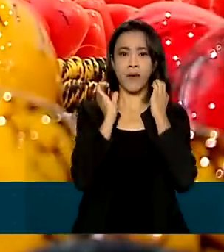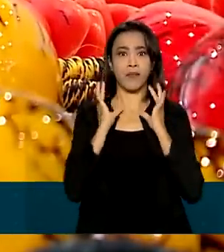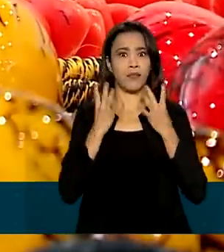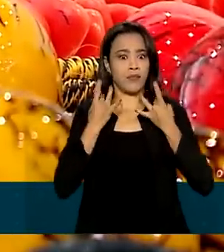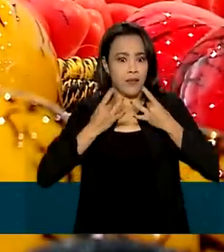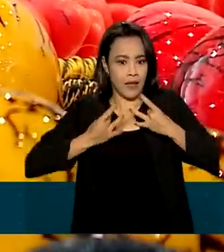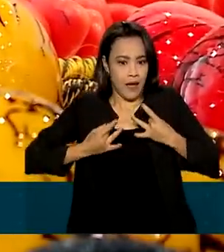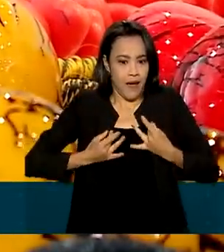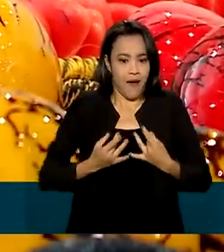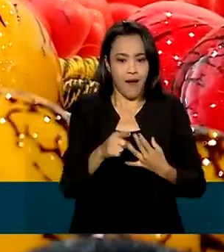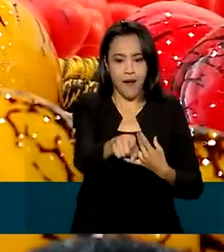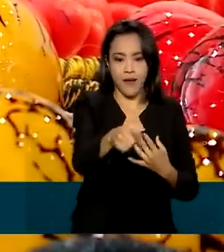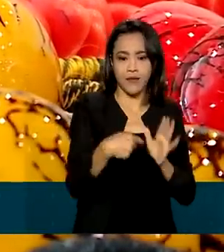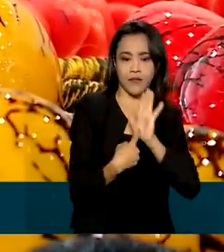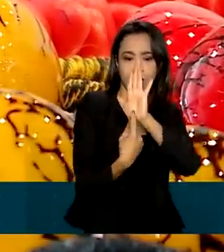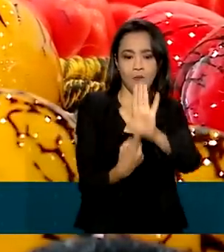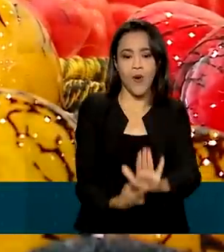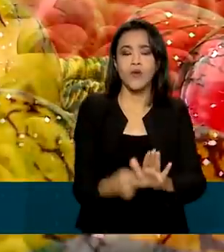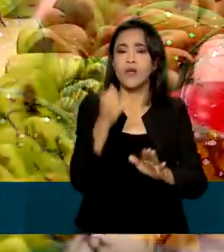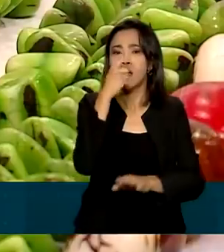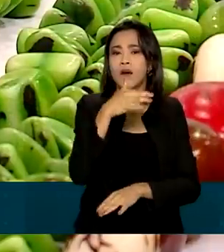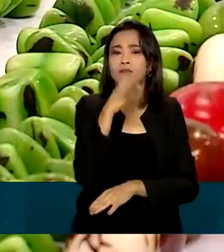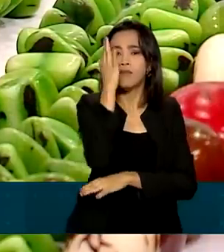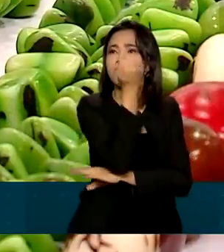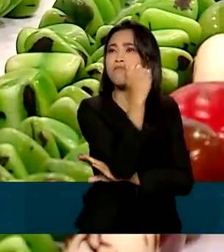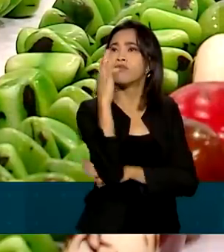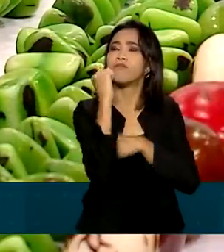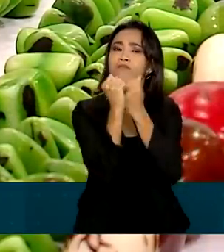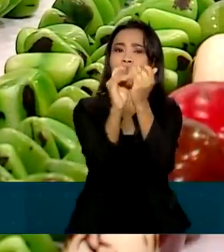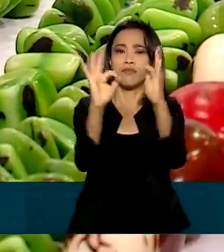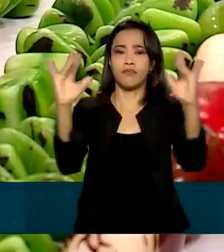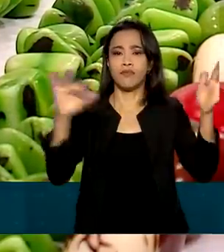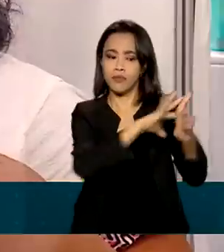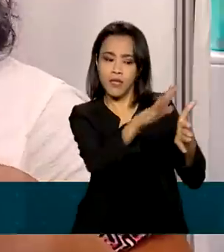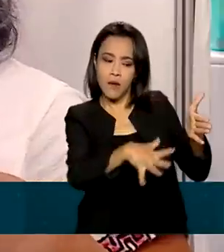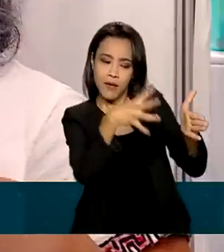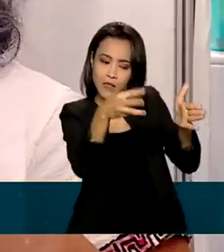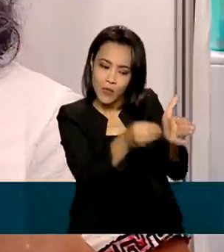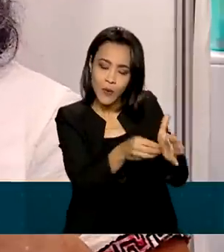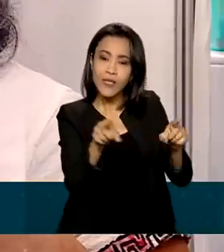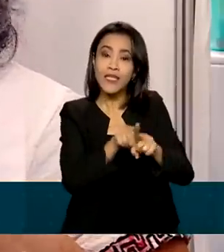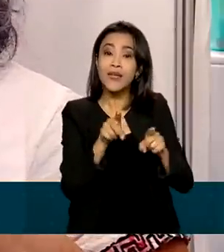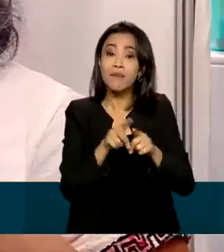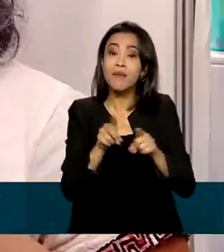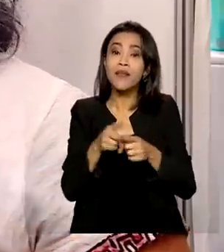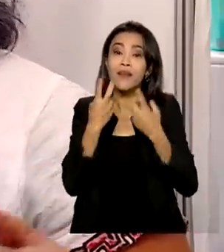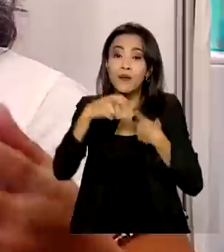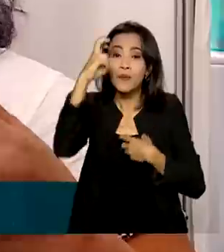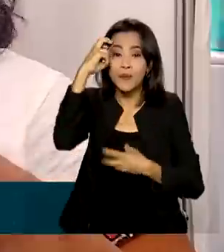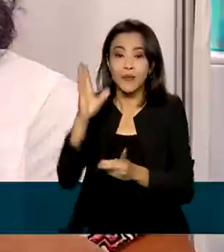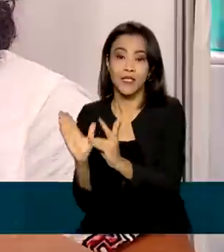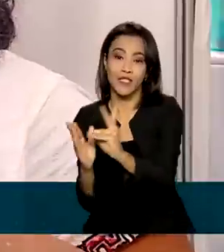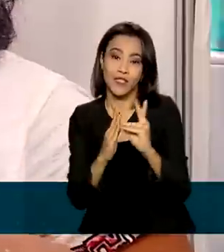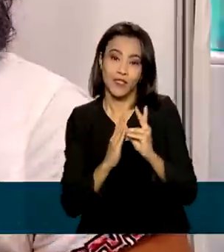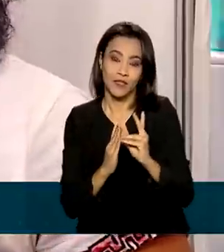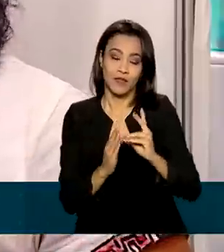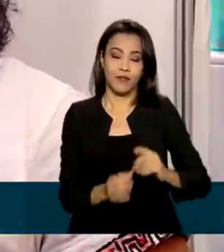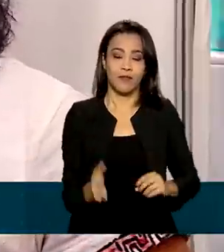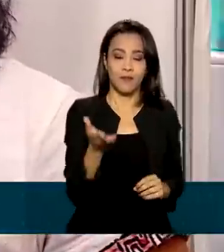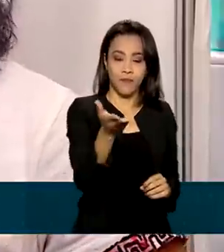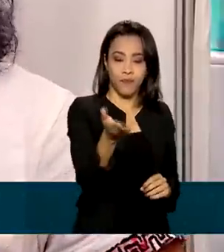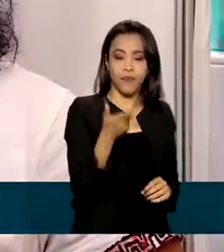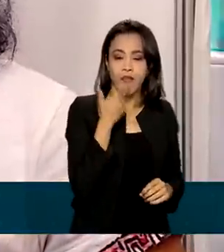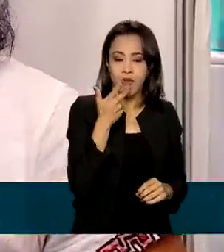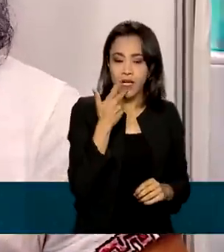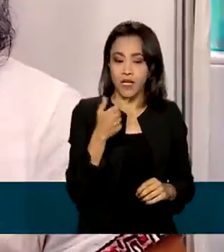retratam a fauna e a flora amazônica e pelo grafismo indígena. As criações são minhas, a técnica